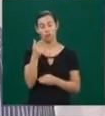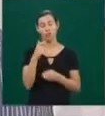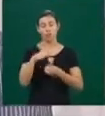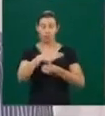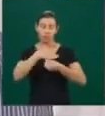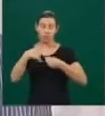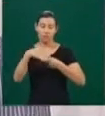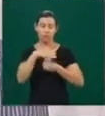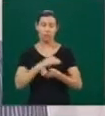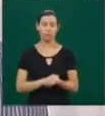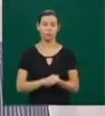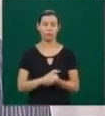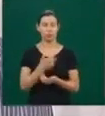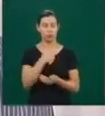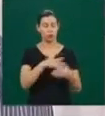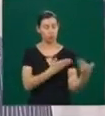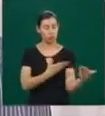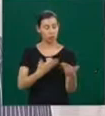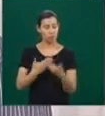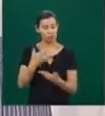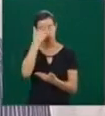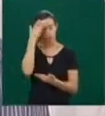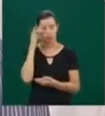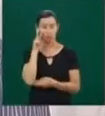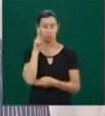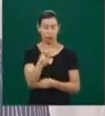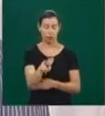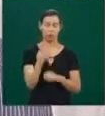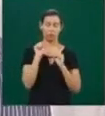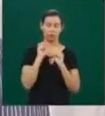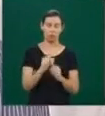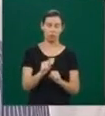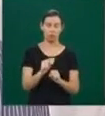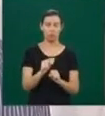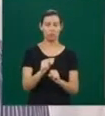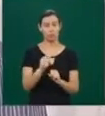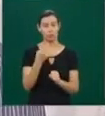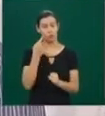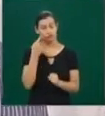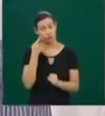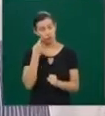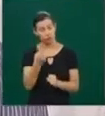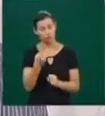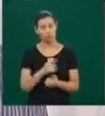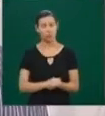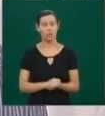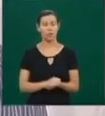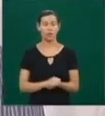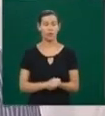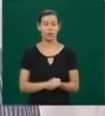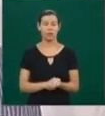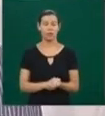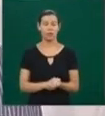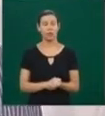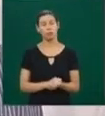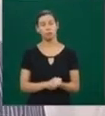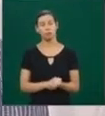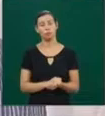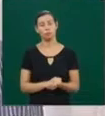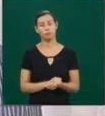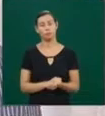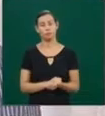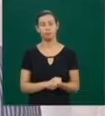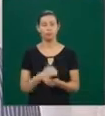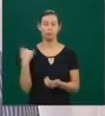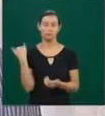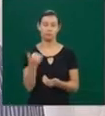reforçar o convite para que todos que nos assistem possam prestigiar o evento, participar desse evento, que vai